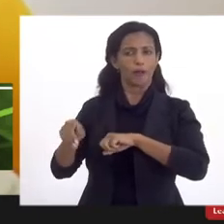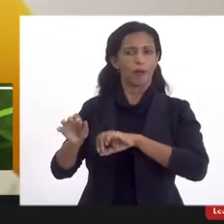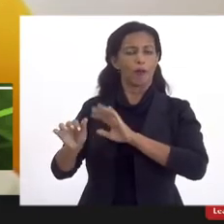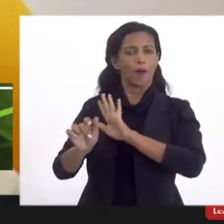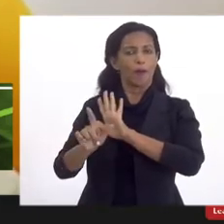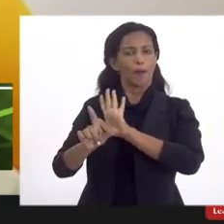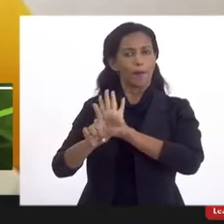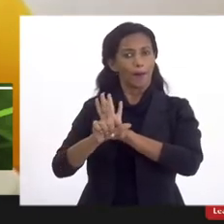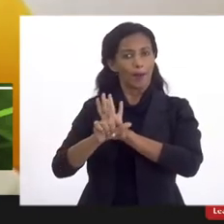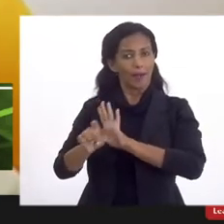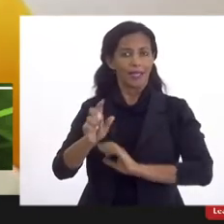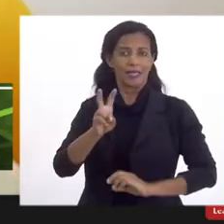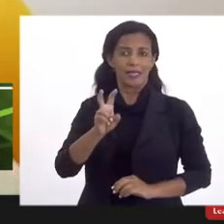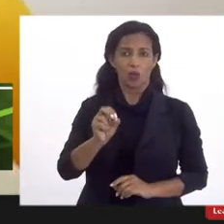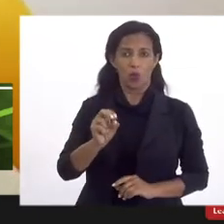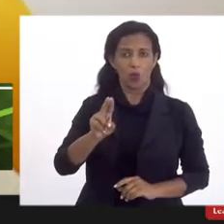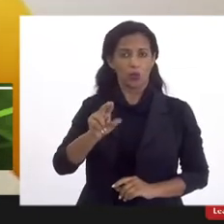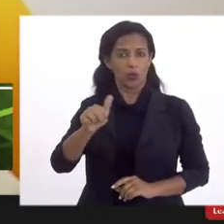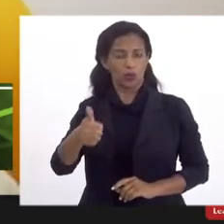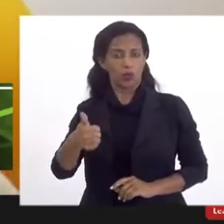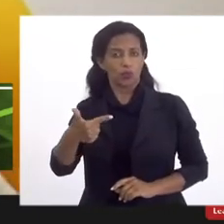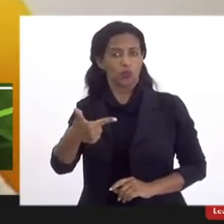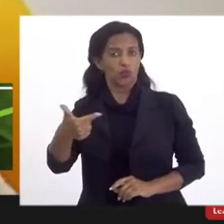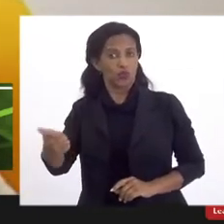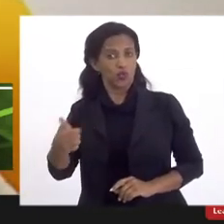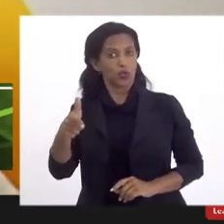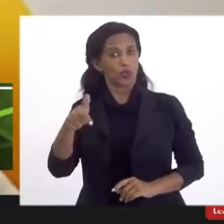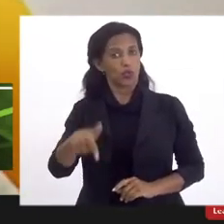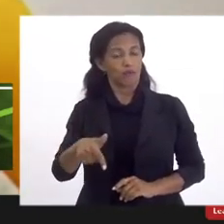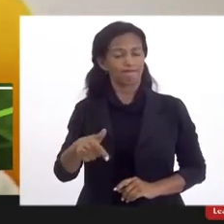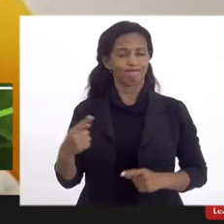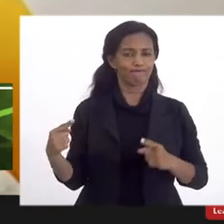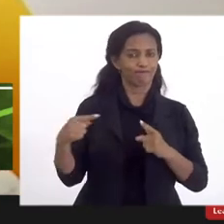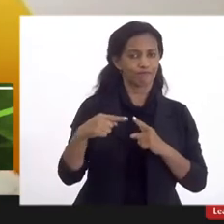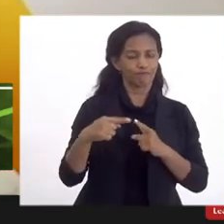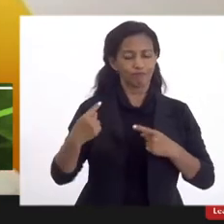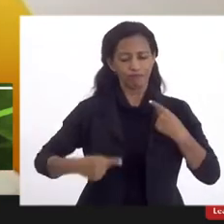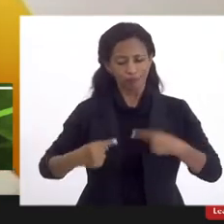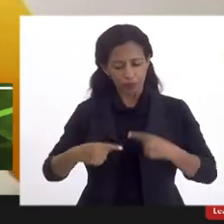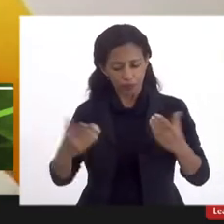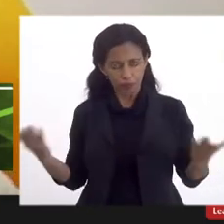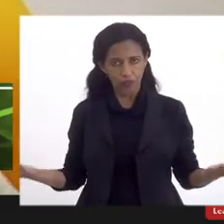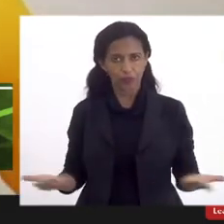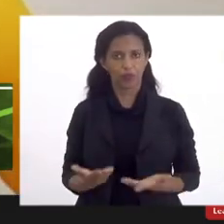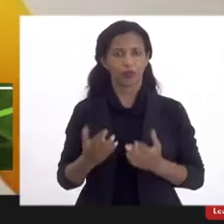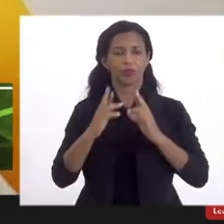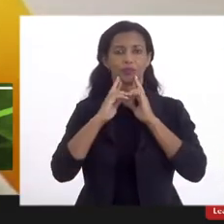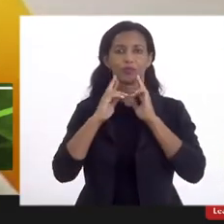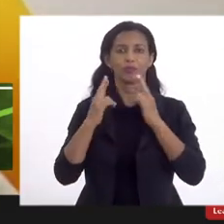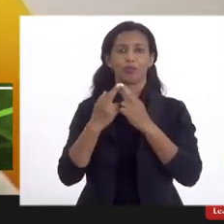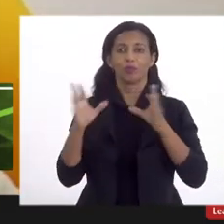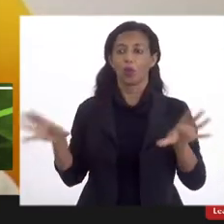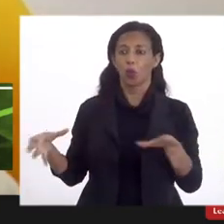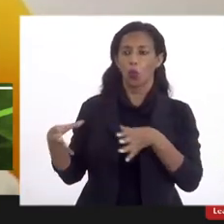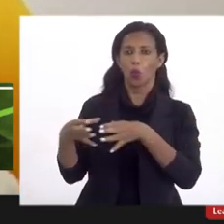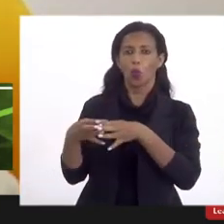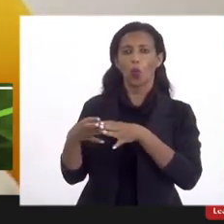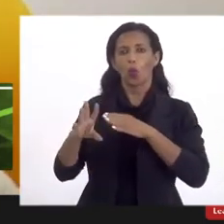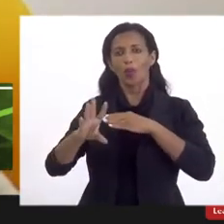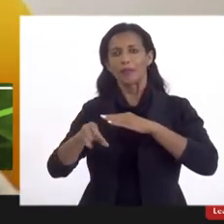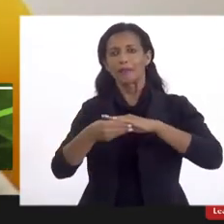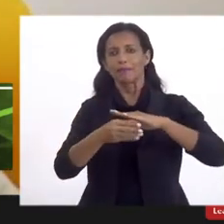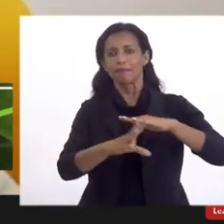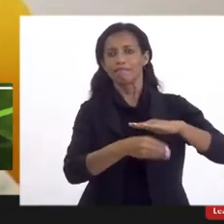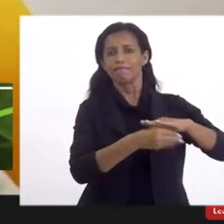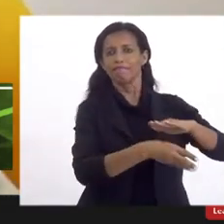lei 5071-2021, que é um dos objetos de discussão dessa audiência, em conjunto com as emendas que foram